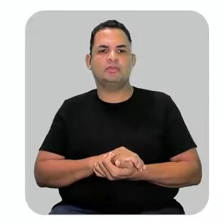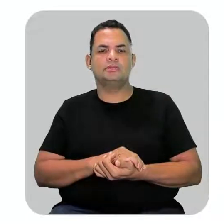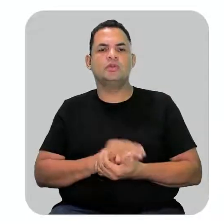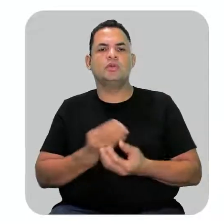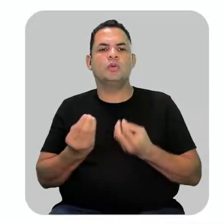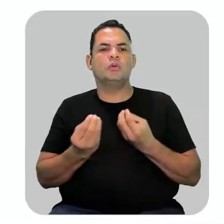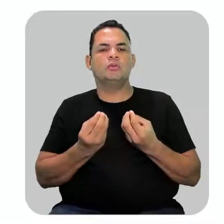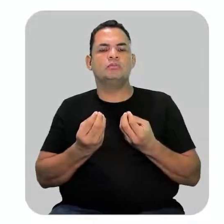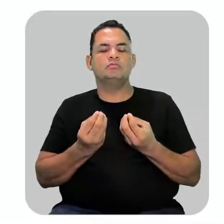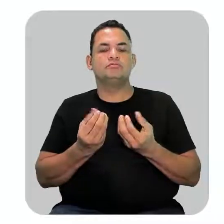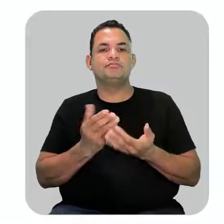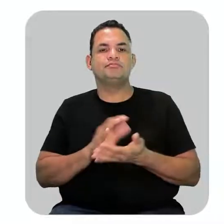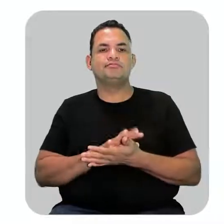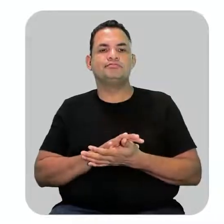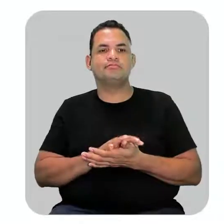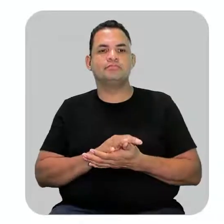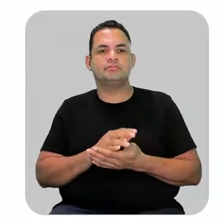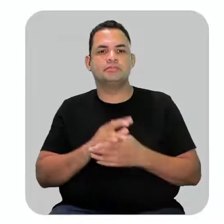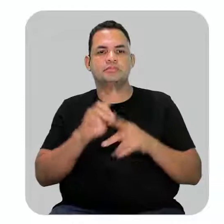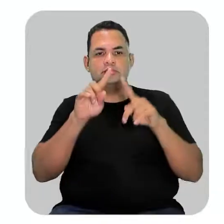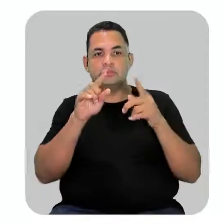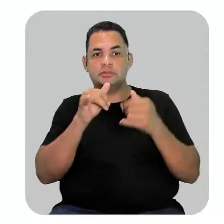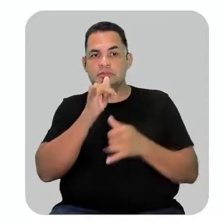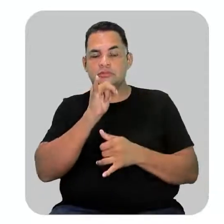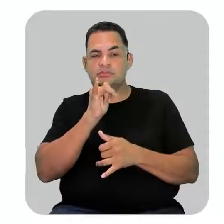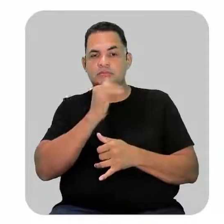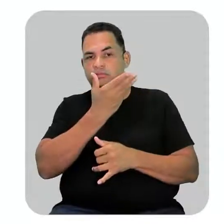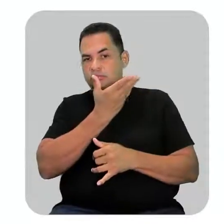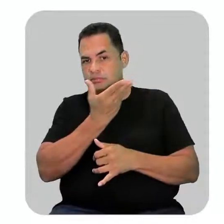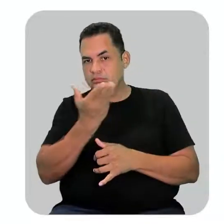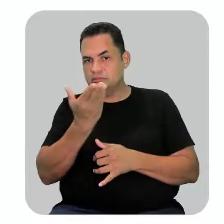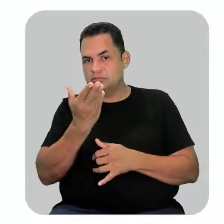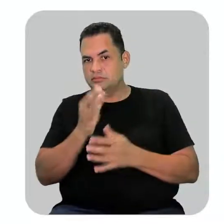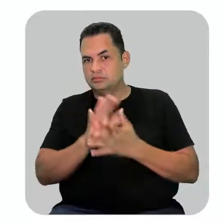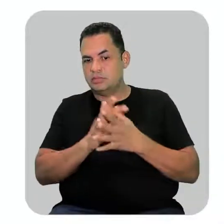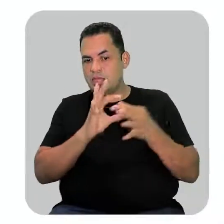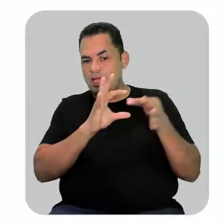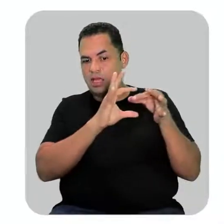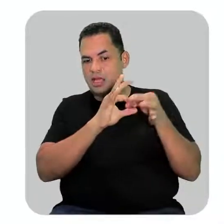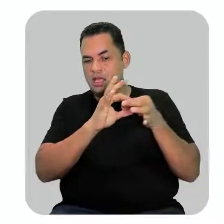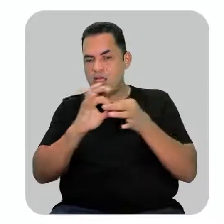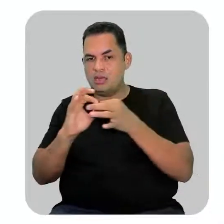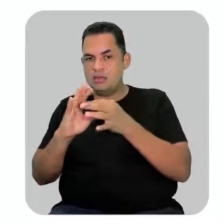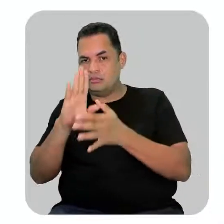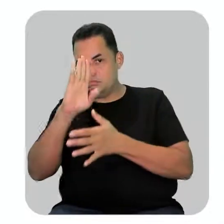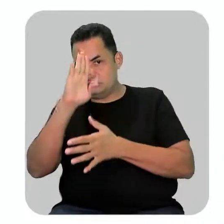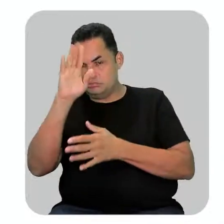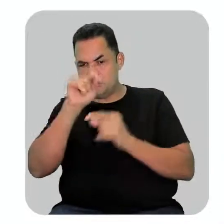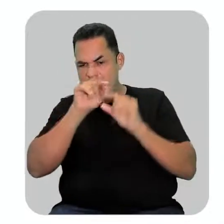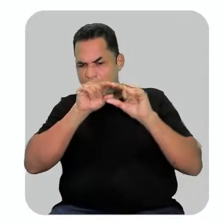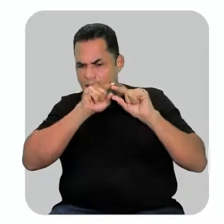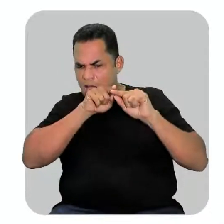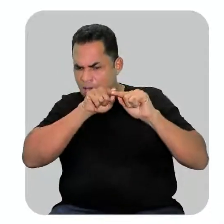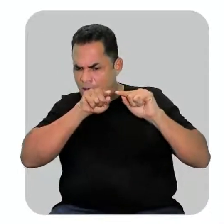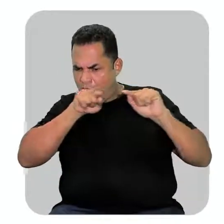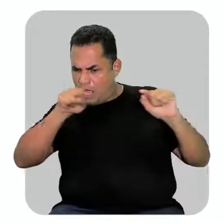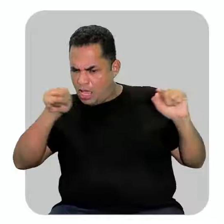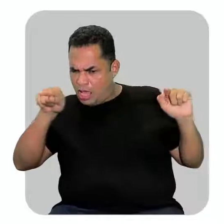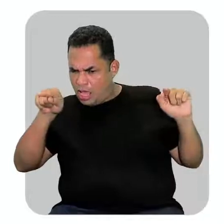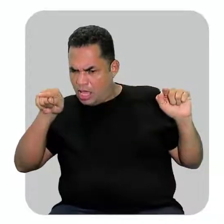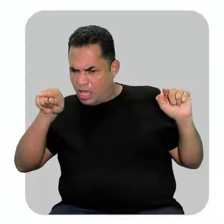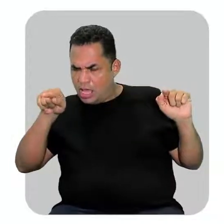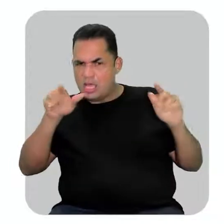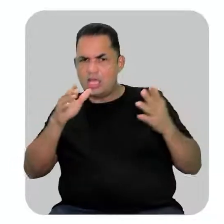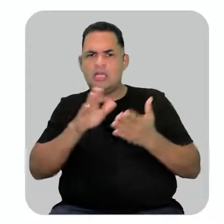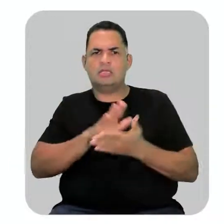vai ser? Nesse esquema aqui, observe que a cadeia principal, ela não ficou em minha reta. Por quê? Porque